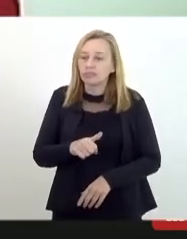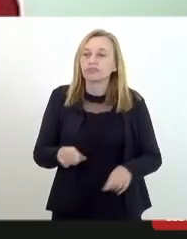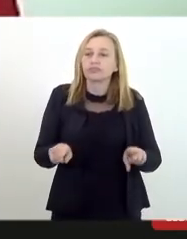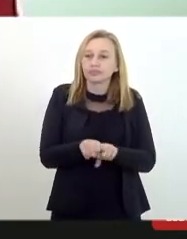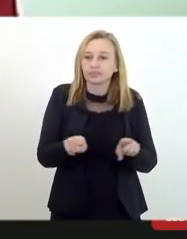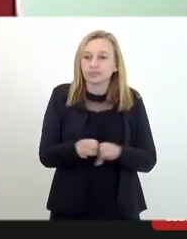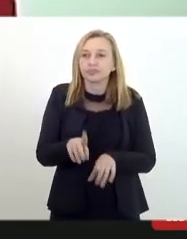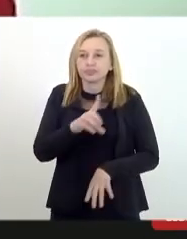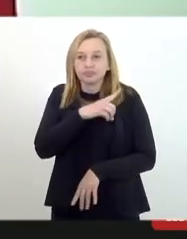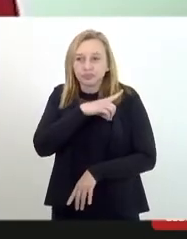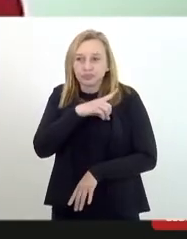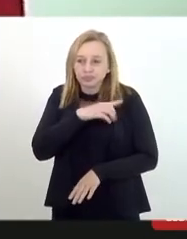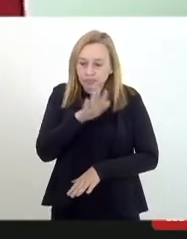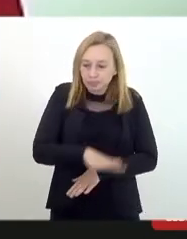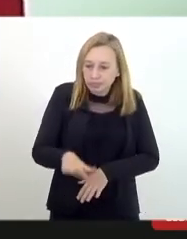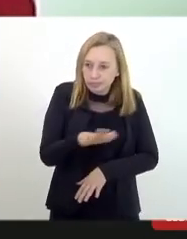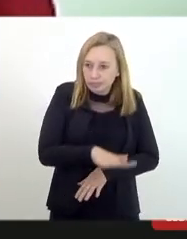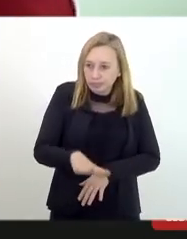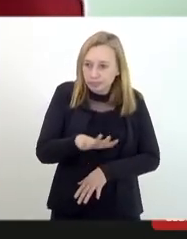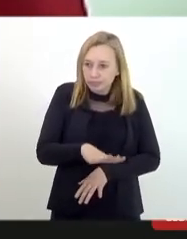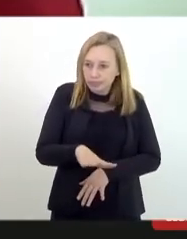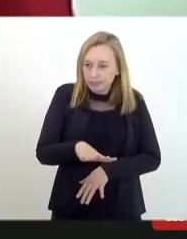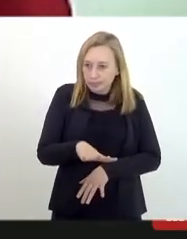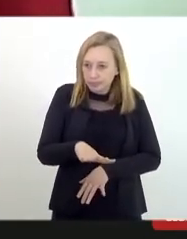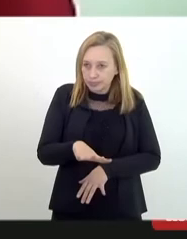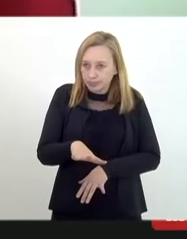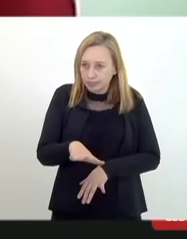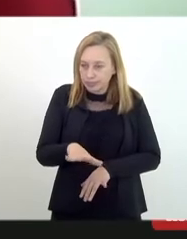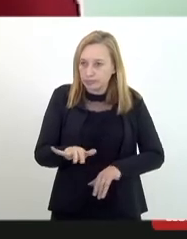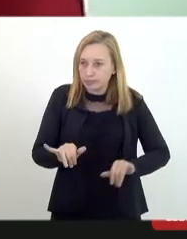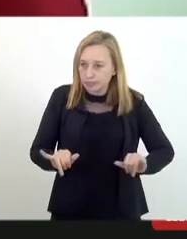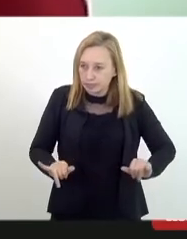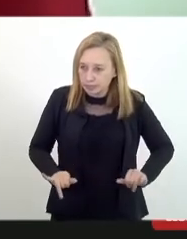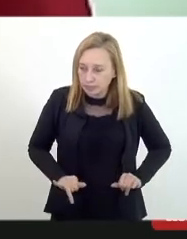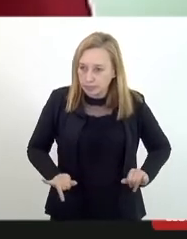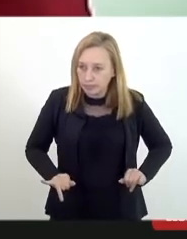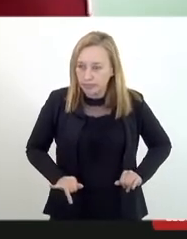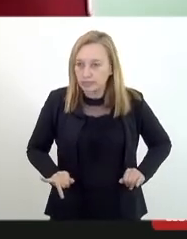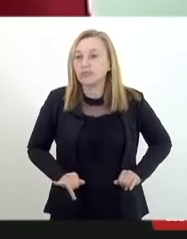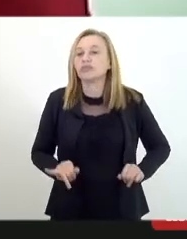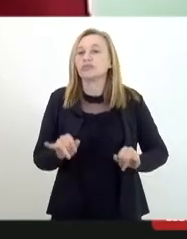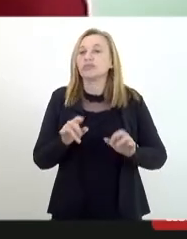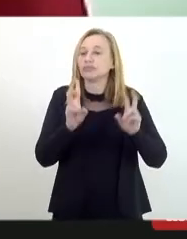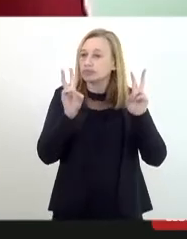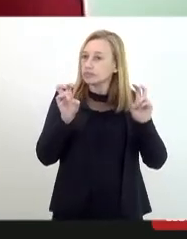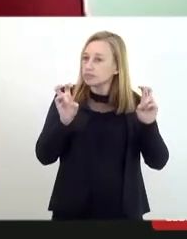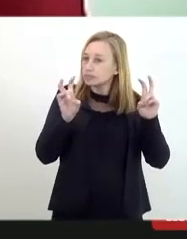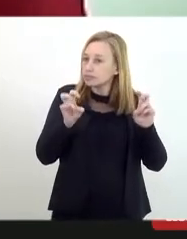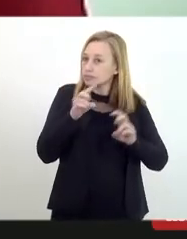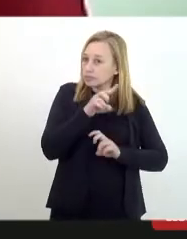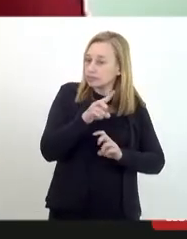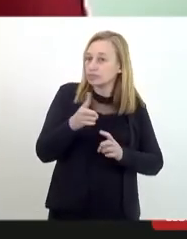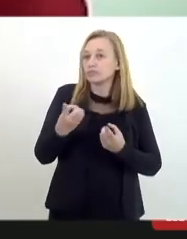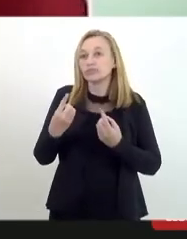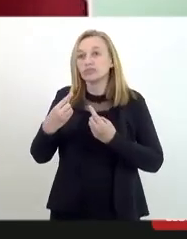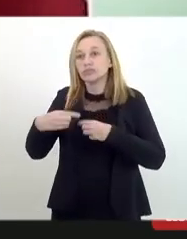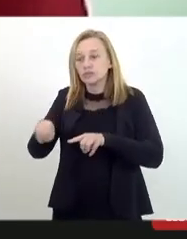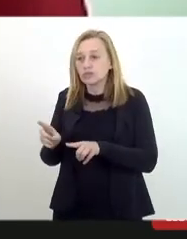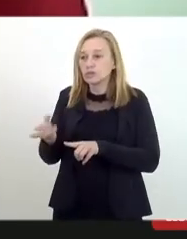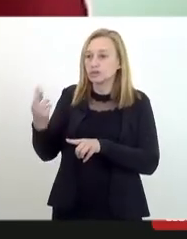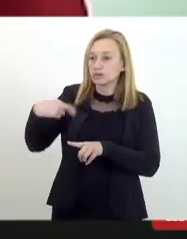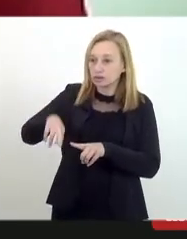da delegacia da criança vítima para esses casos de intolerância, de